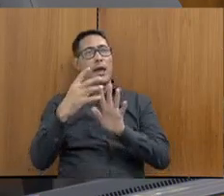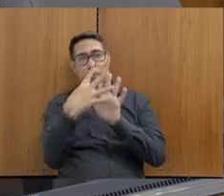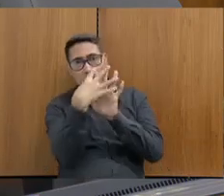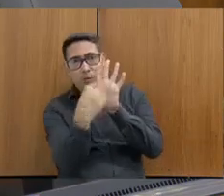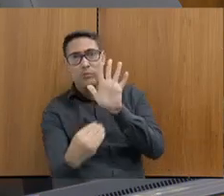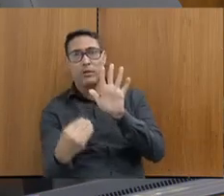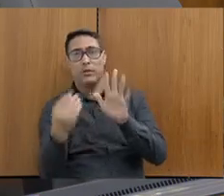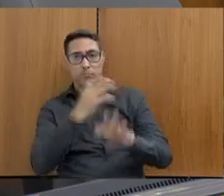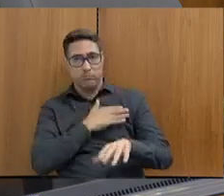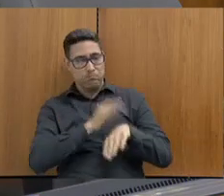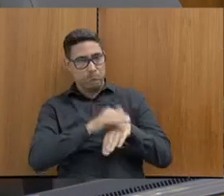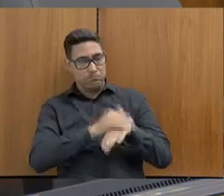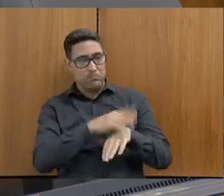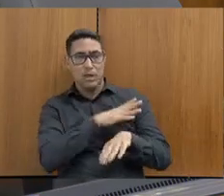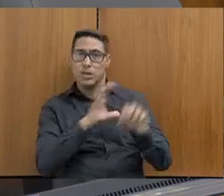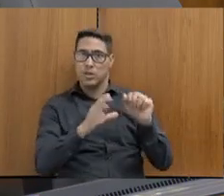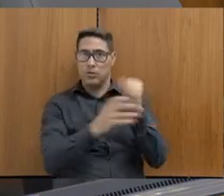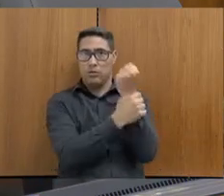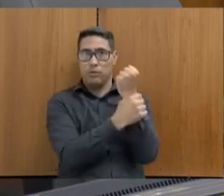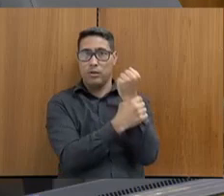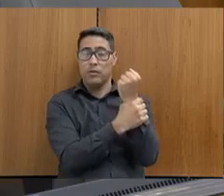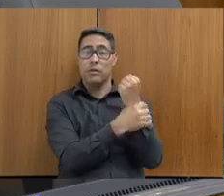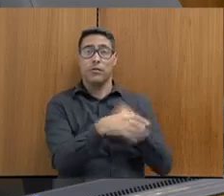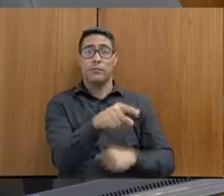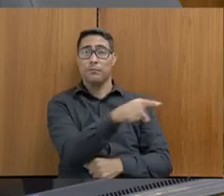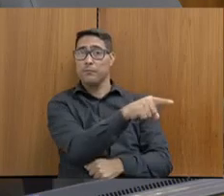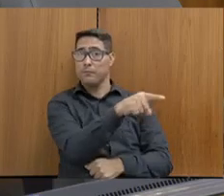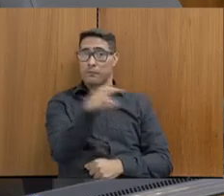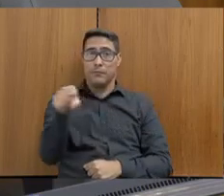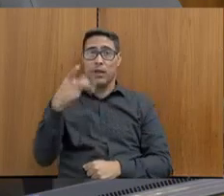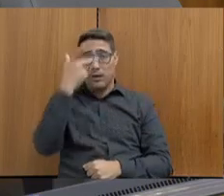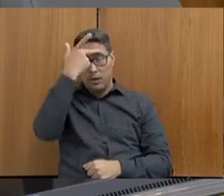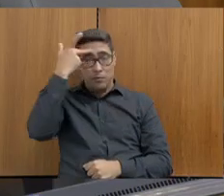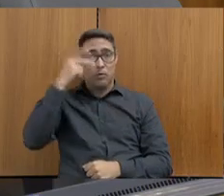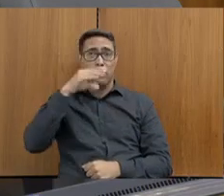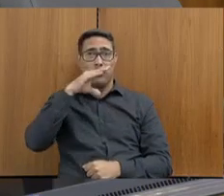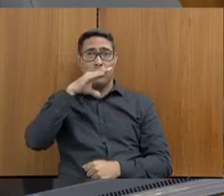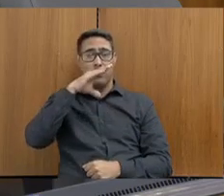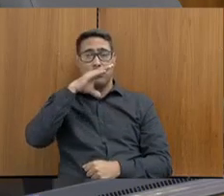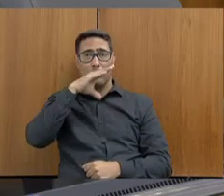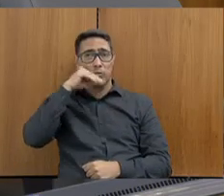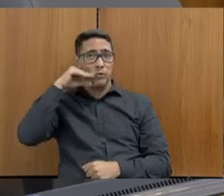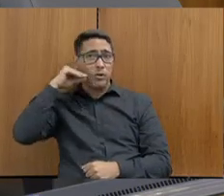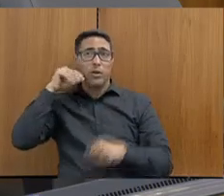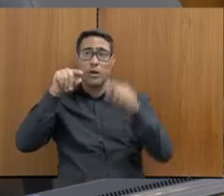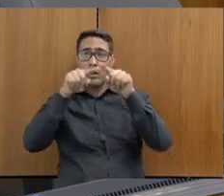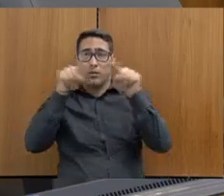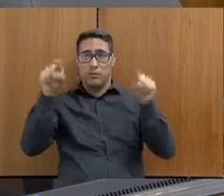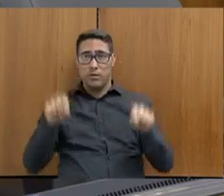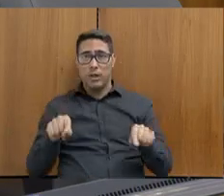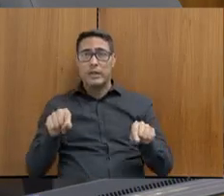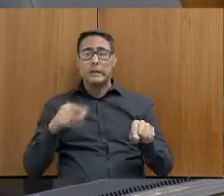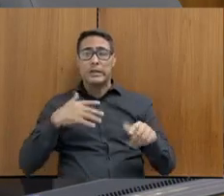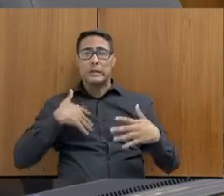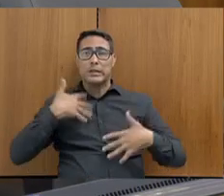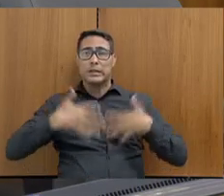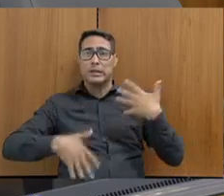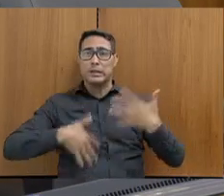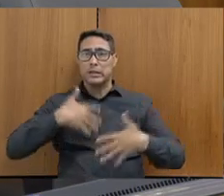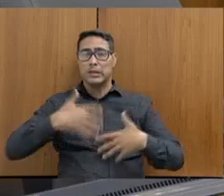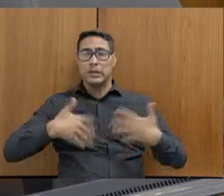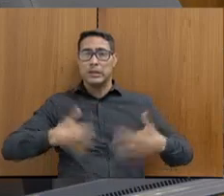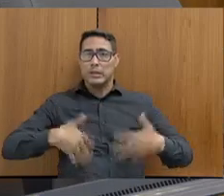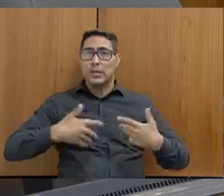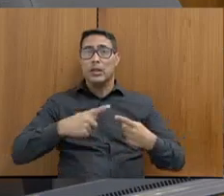E os servidores que lá estão se sentiram desconfortáveis, porque realmente aconteceu uma exaltação